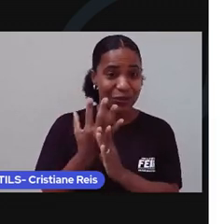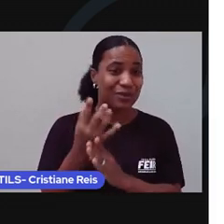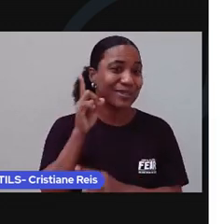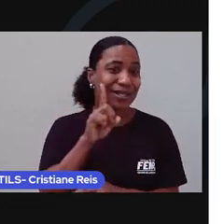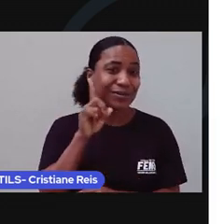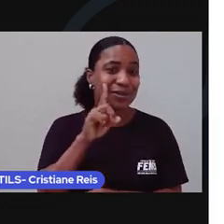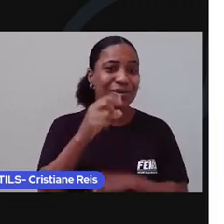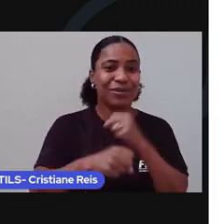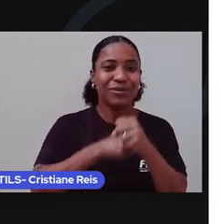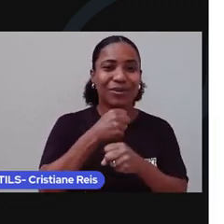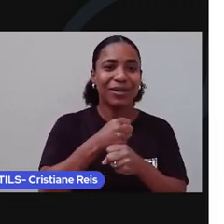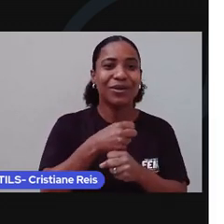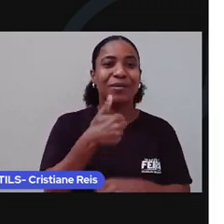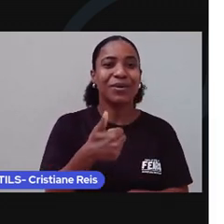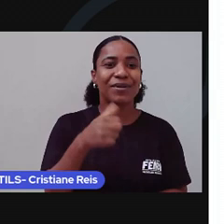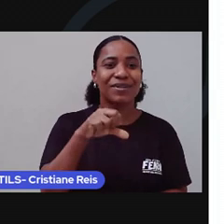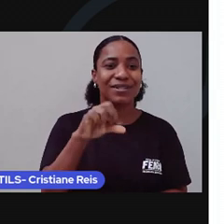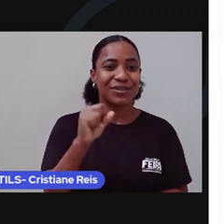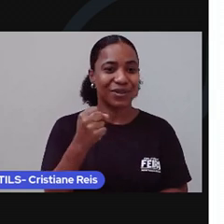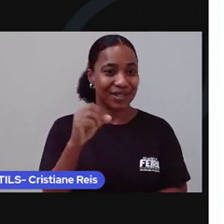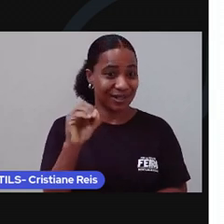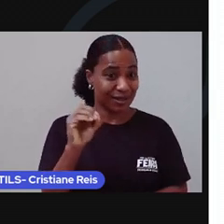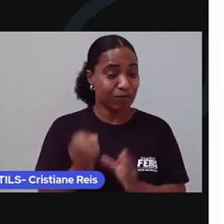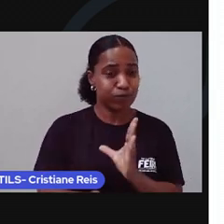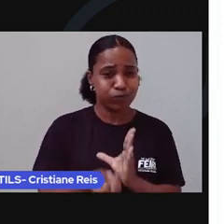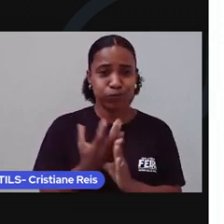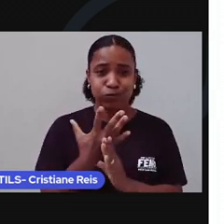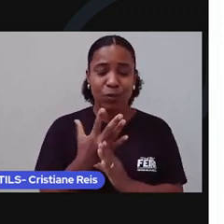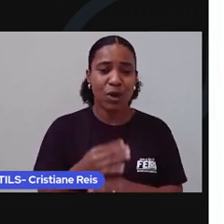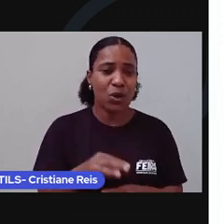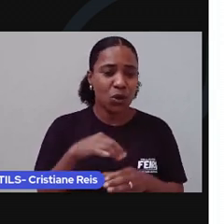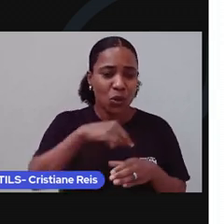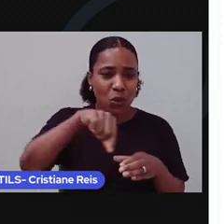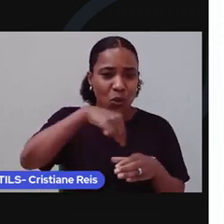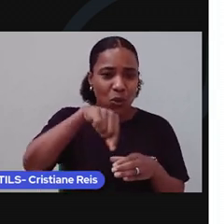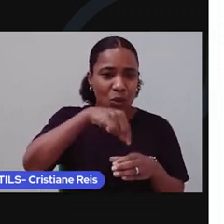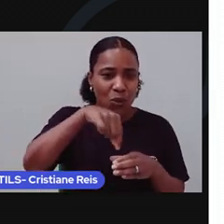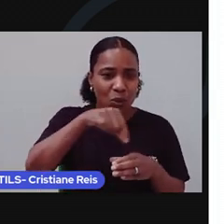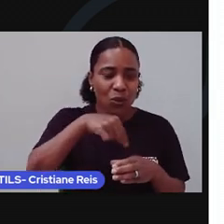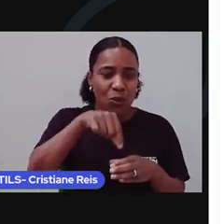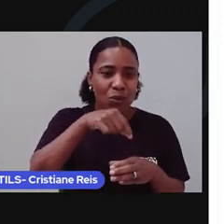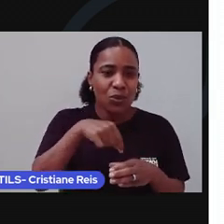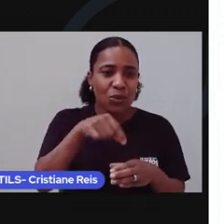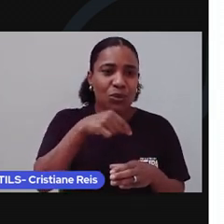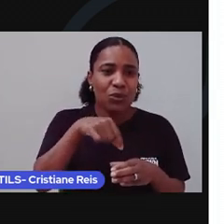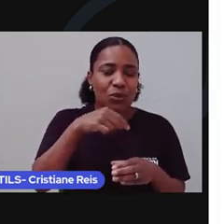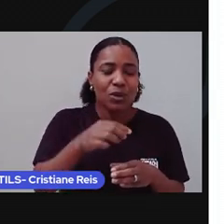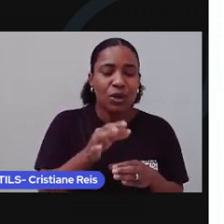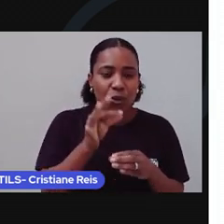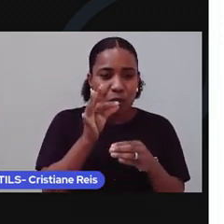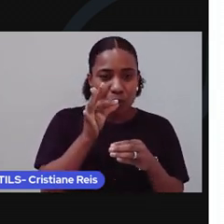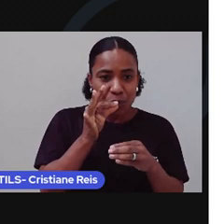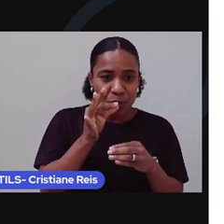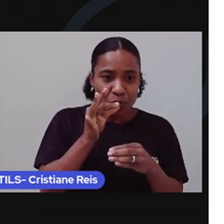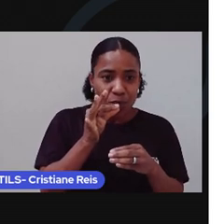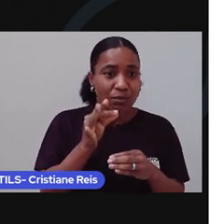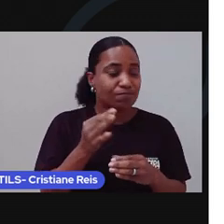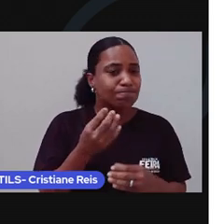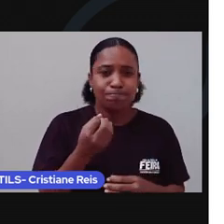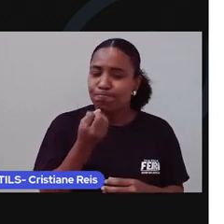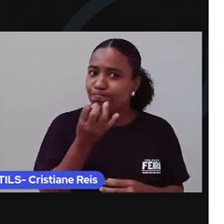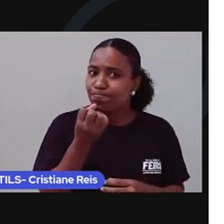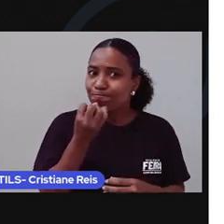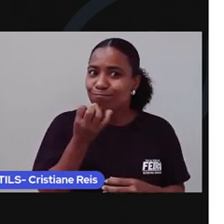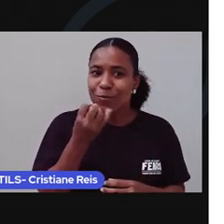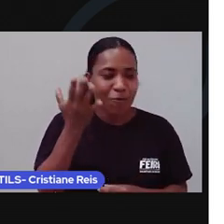de 1880? A bebida fez tanto sucesso que no Brasil e em muitas outras partes do mundo, as pessoas usam seu